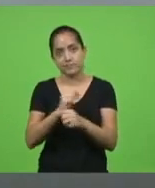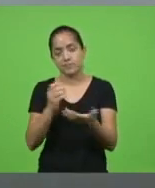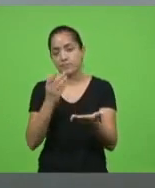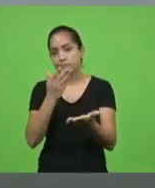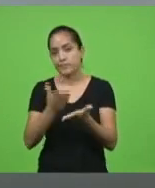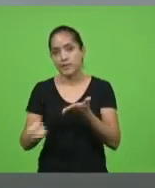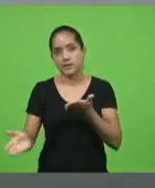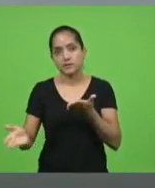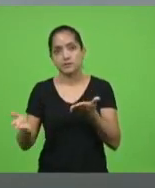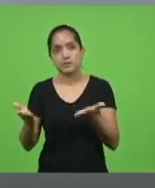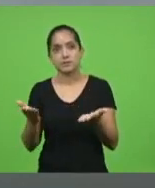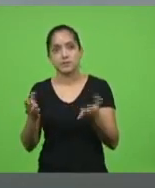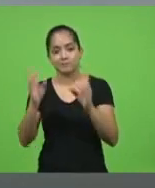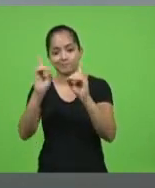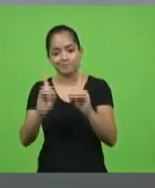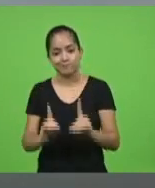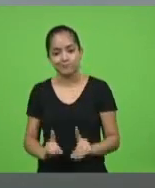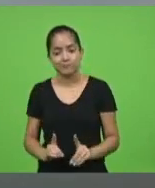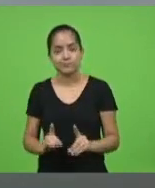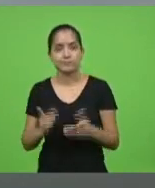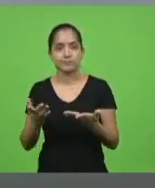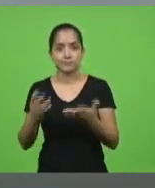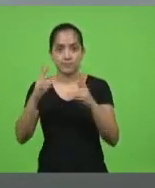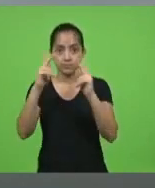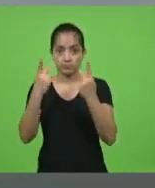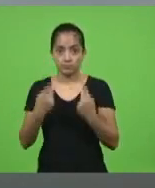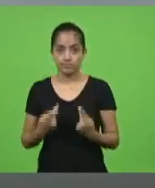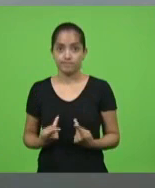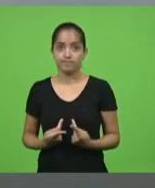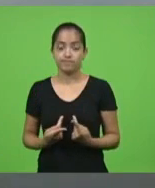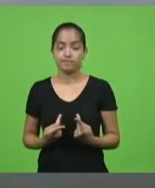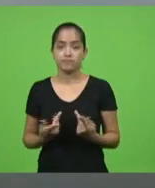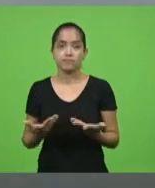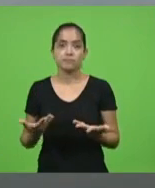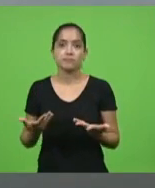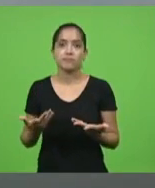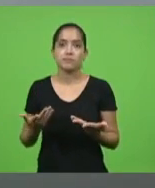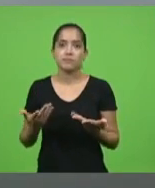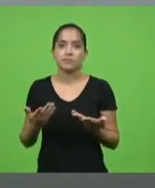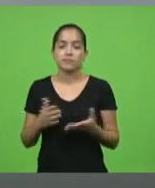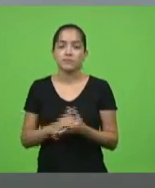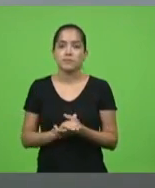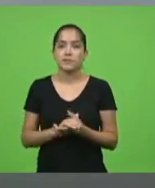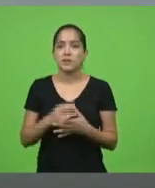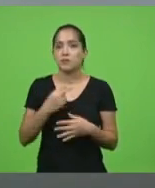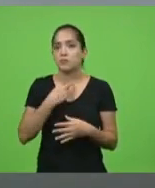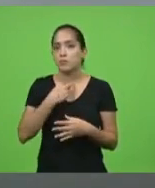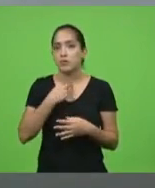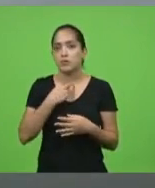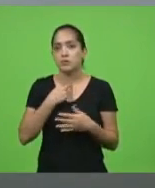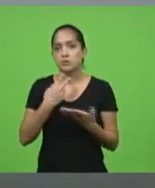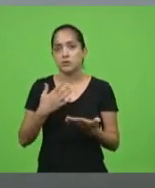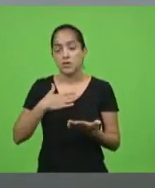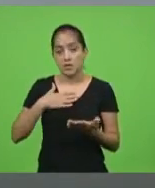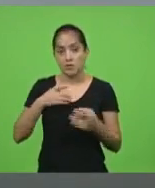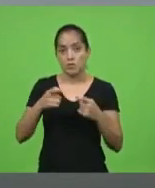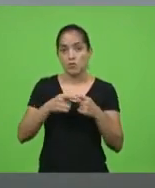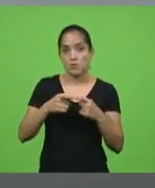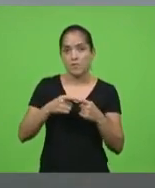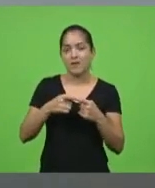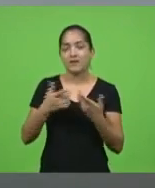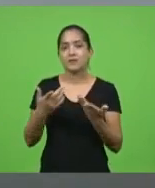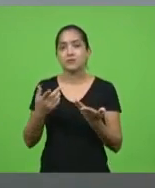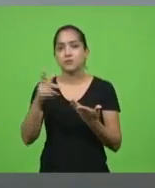de dignidade humana não isso não deveria estar acontecendo eu como médico como cidadão